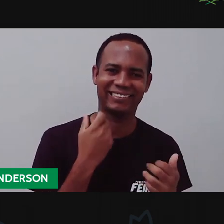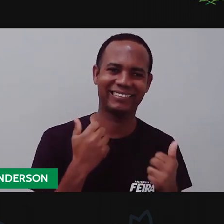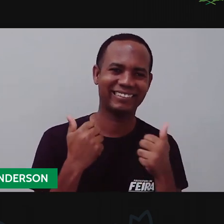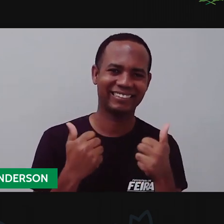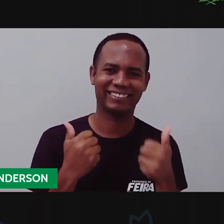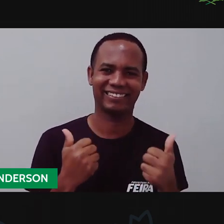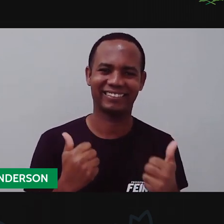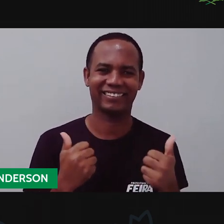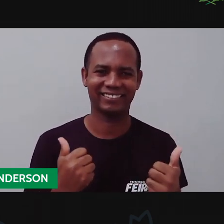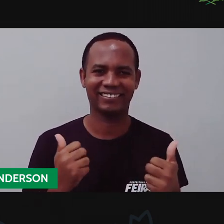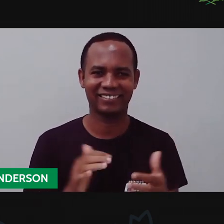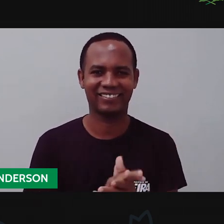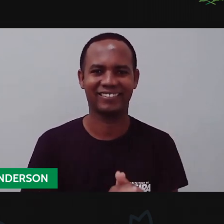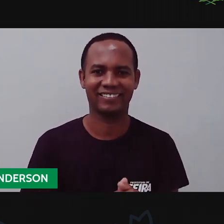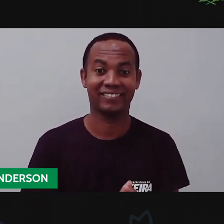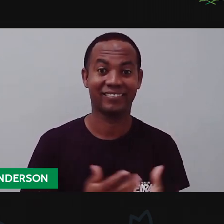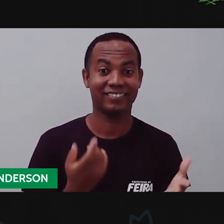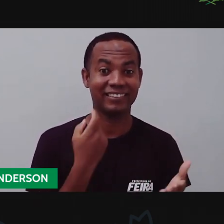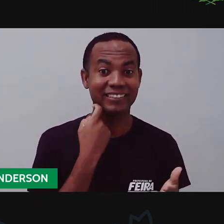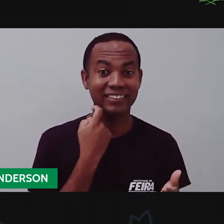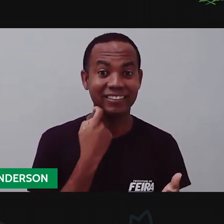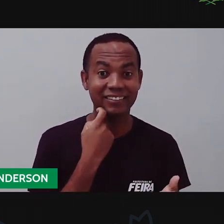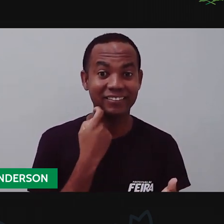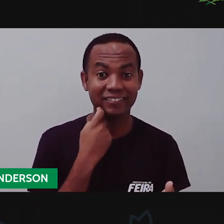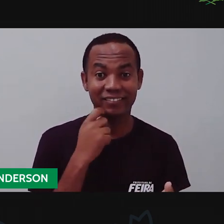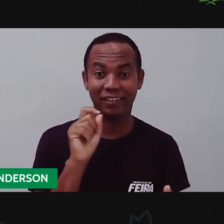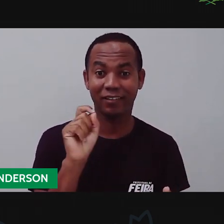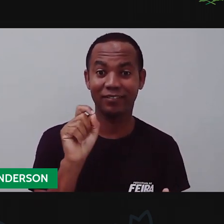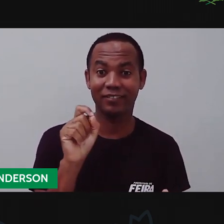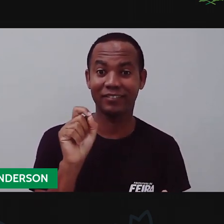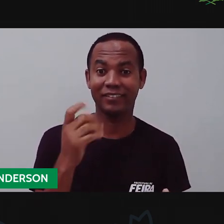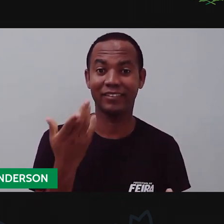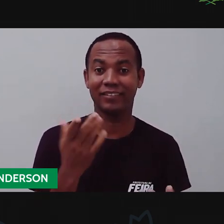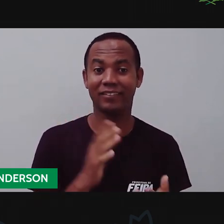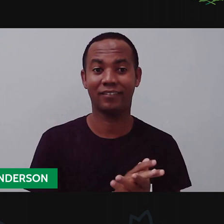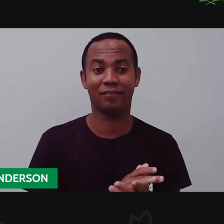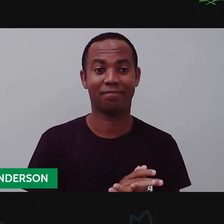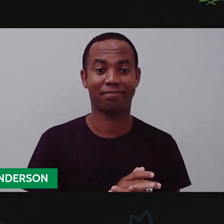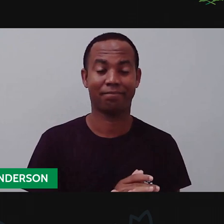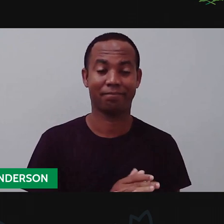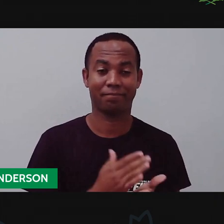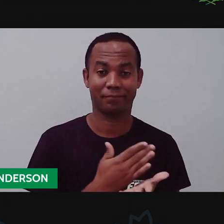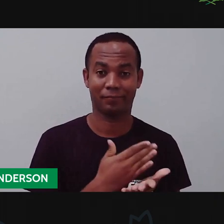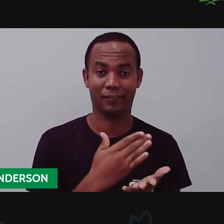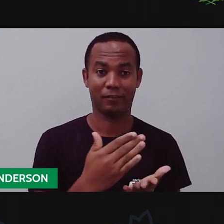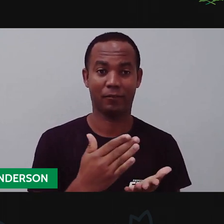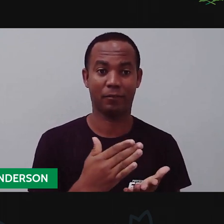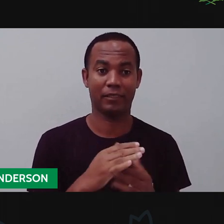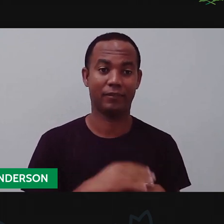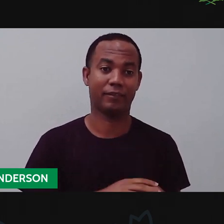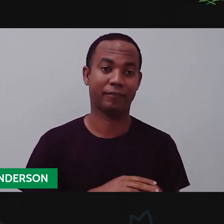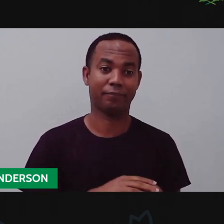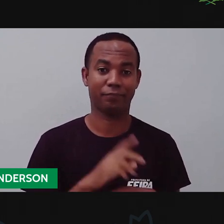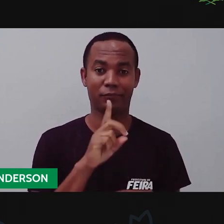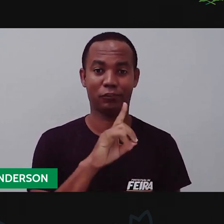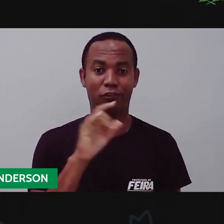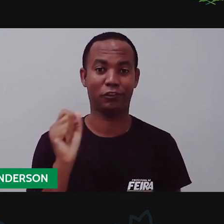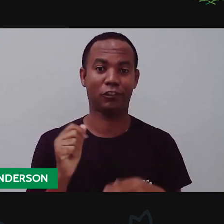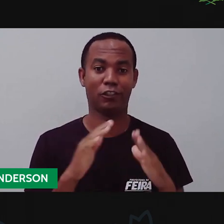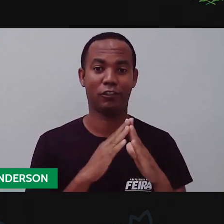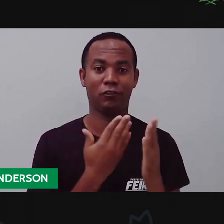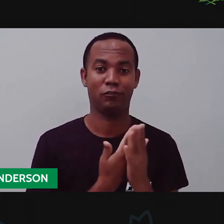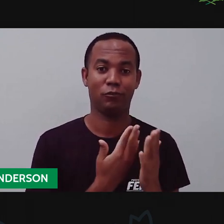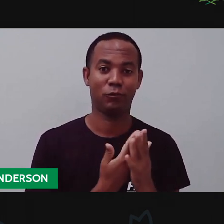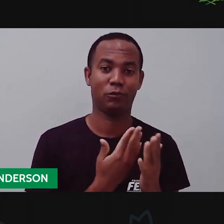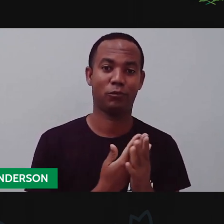Eita, laia! Sexta-feira! Vamos lá? Mais um dia de aula com